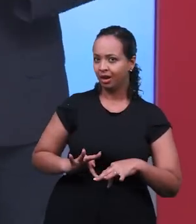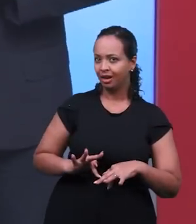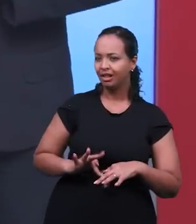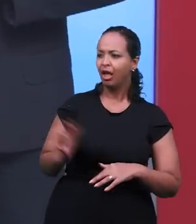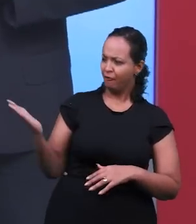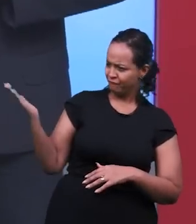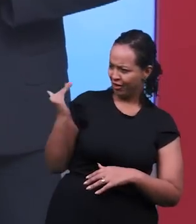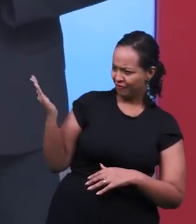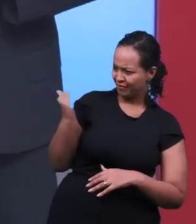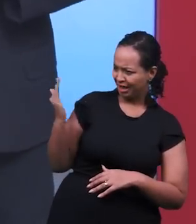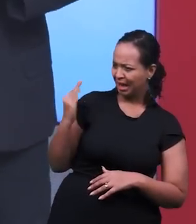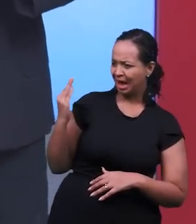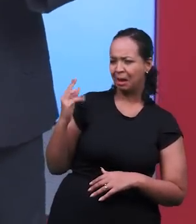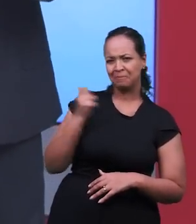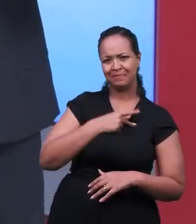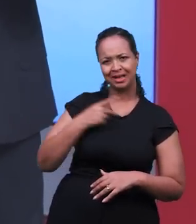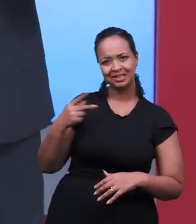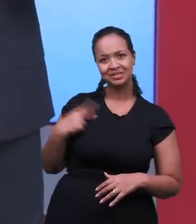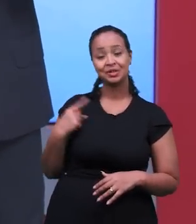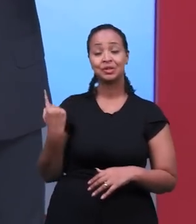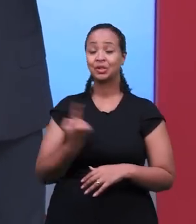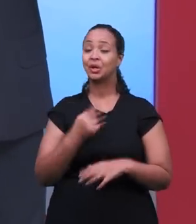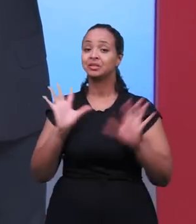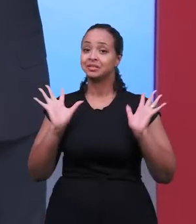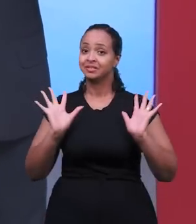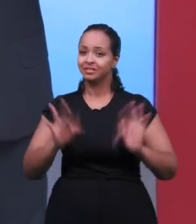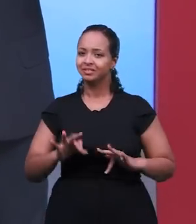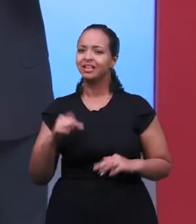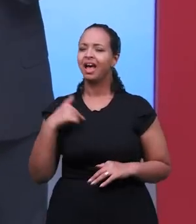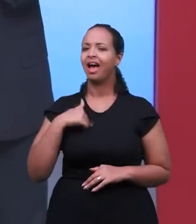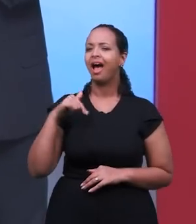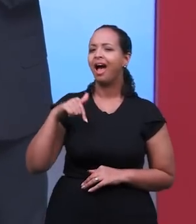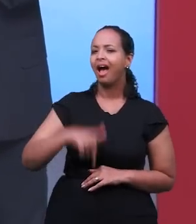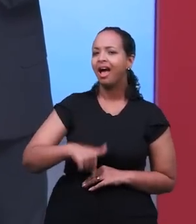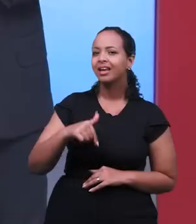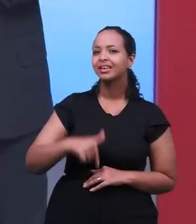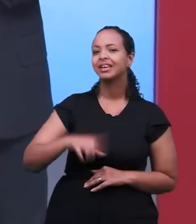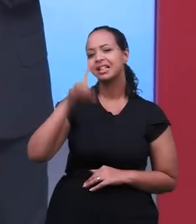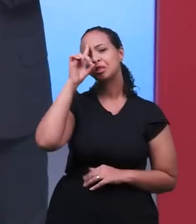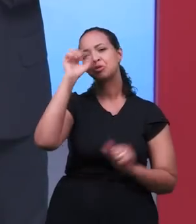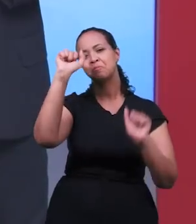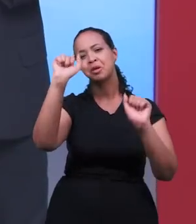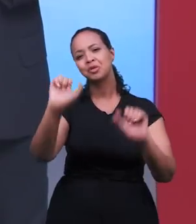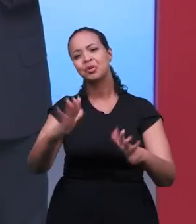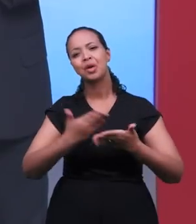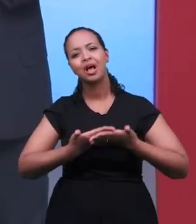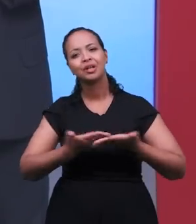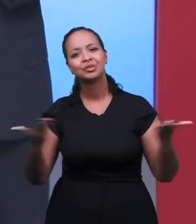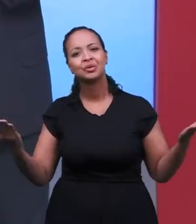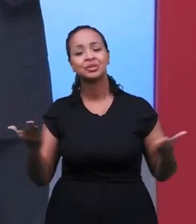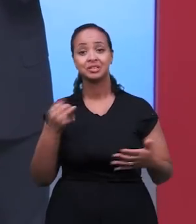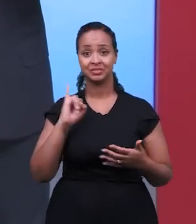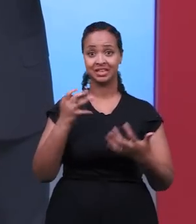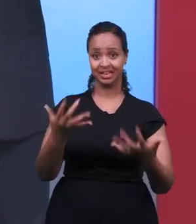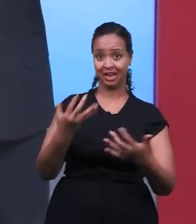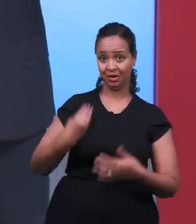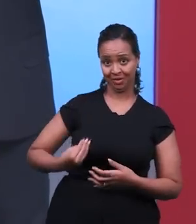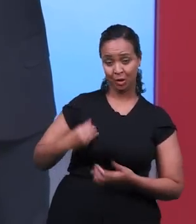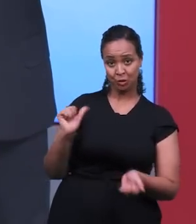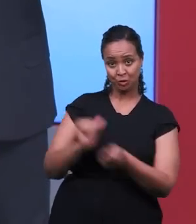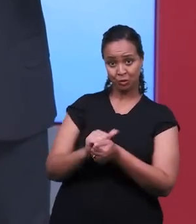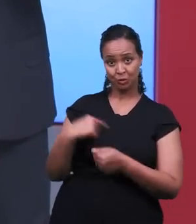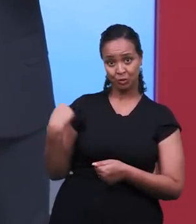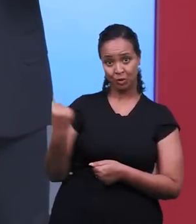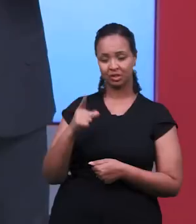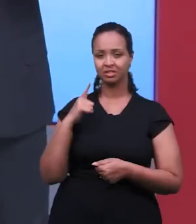encerrando, não sai daí não, pastor, fica aqui comigo no Manaí News. Estamos encerrando o Manaí News e que Deus possa abençoar a todos e você gostaria de